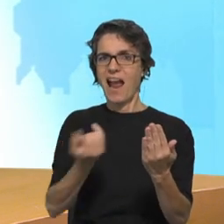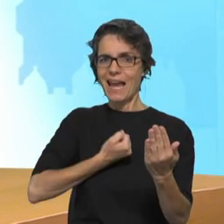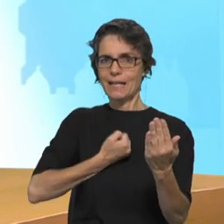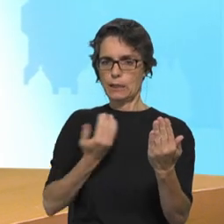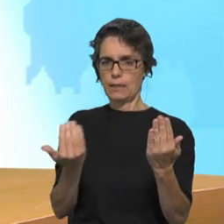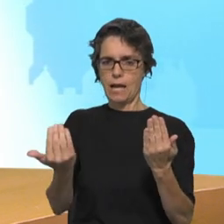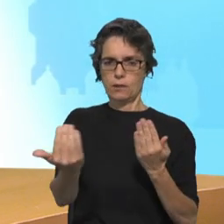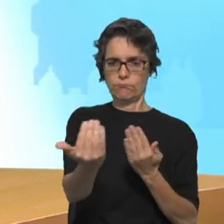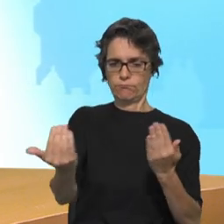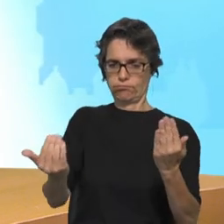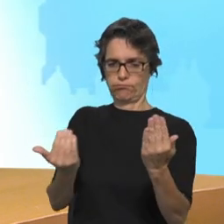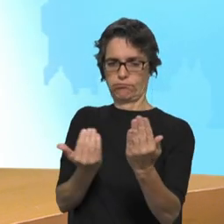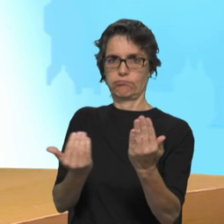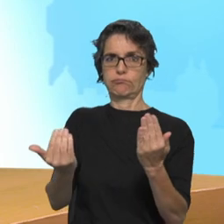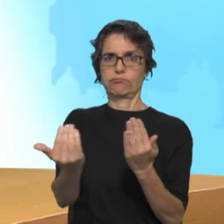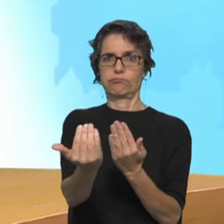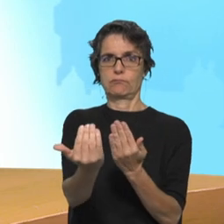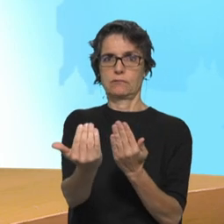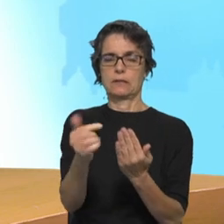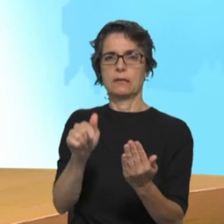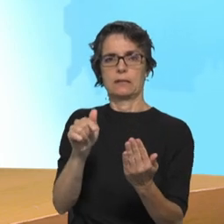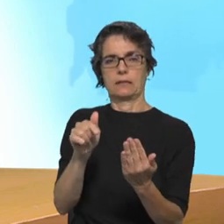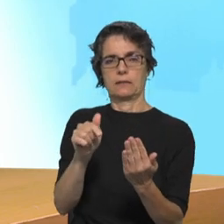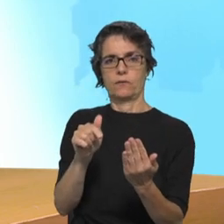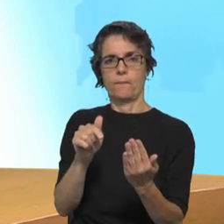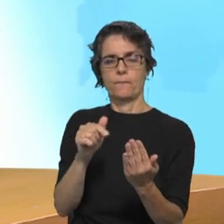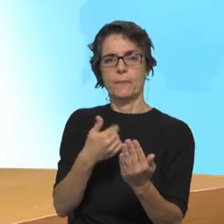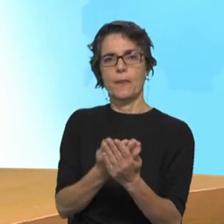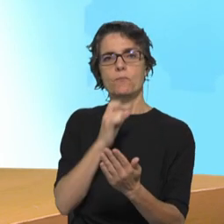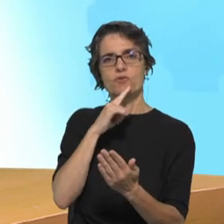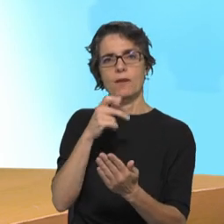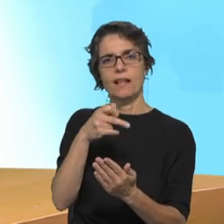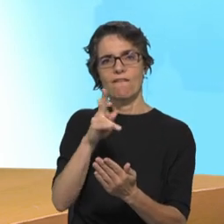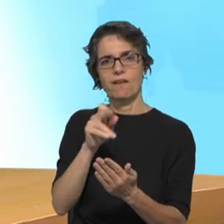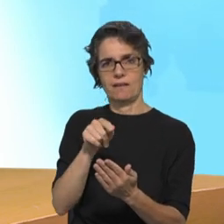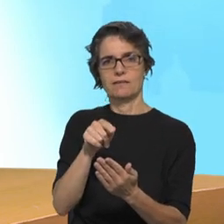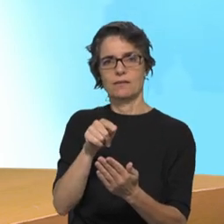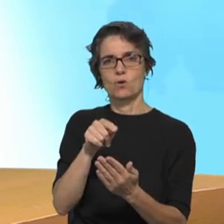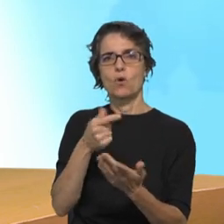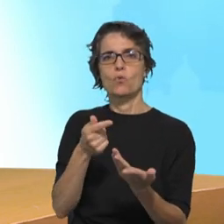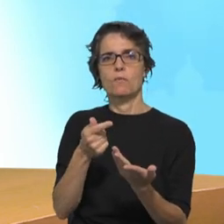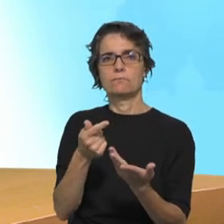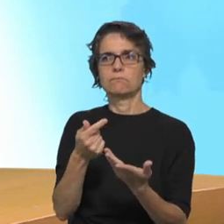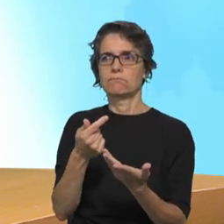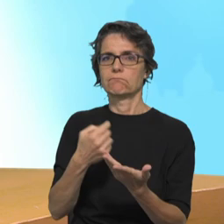à fé uma encarnação, um rosto, uma